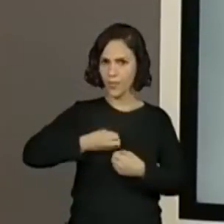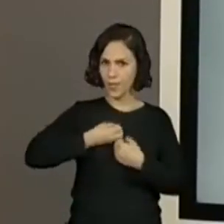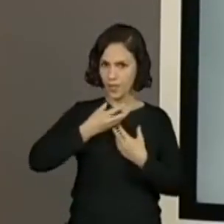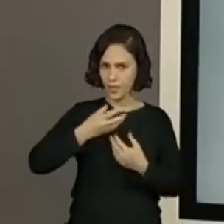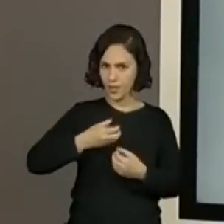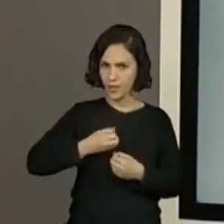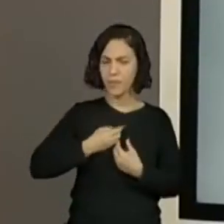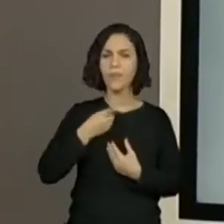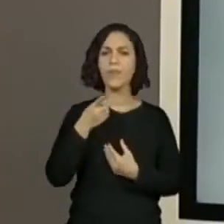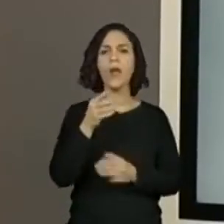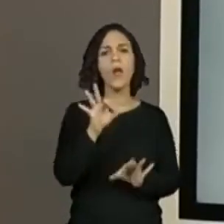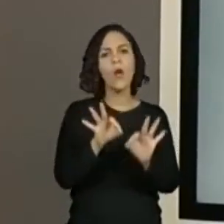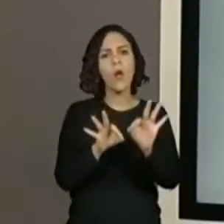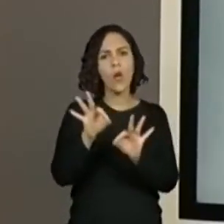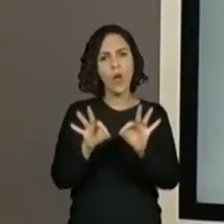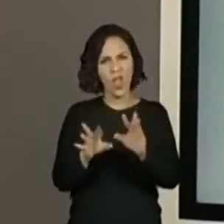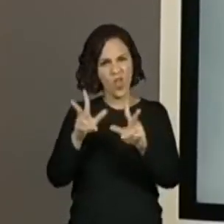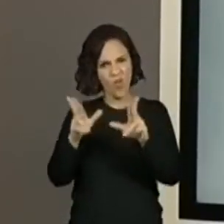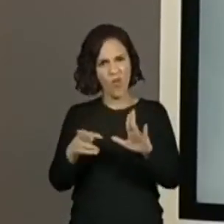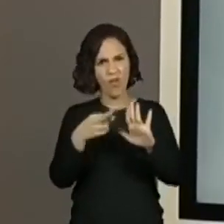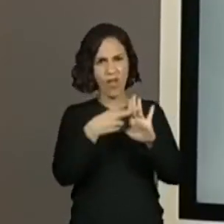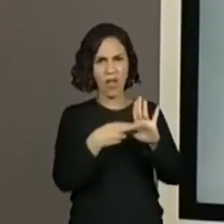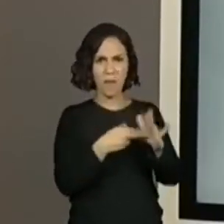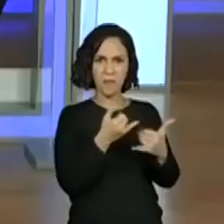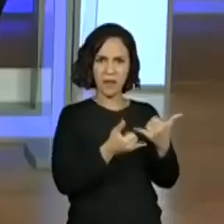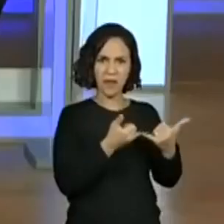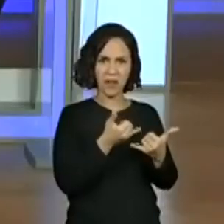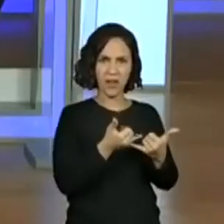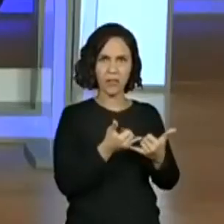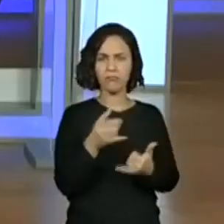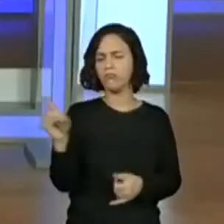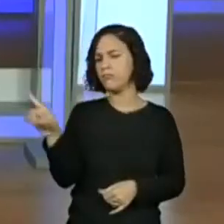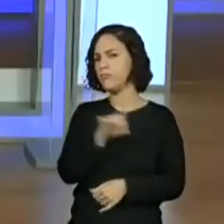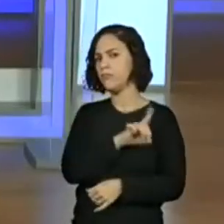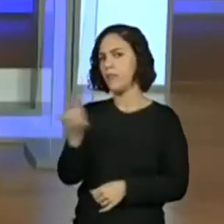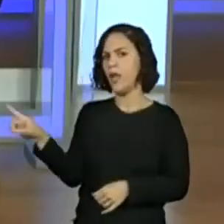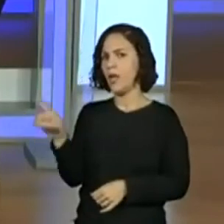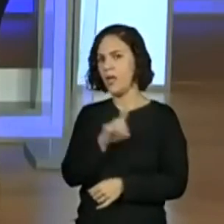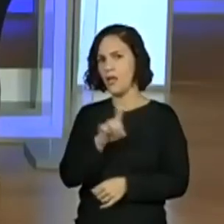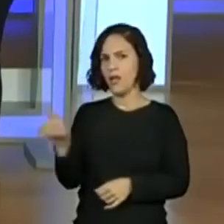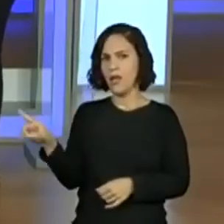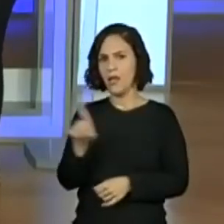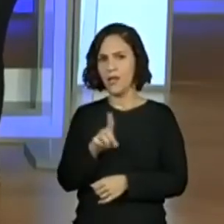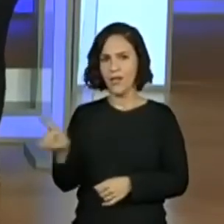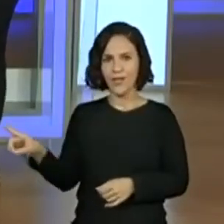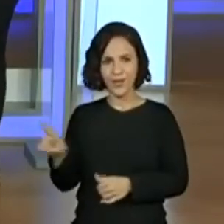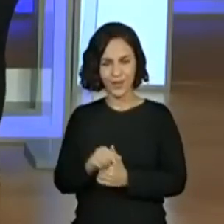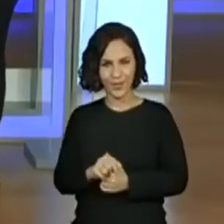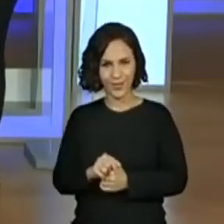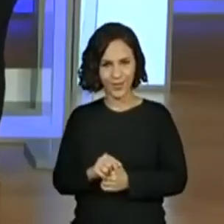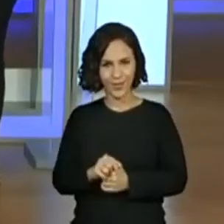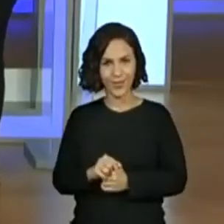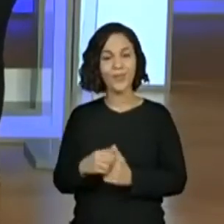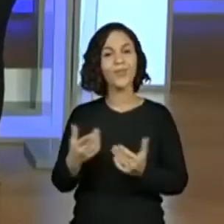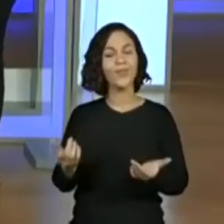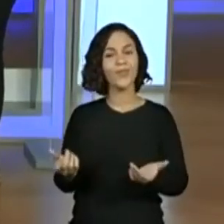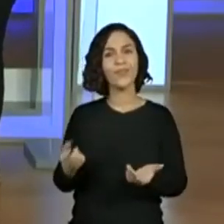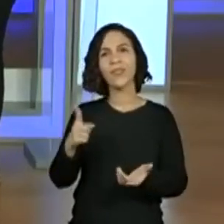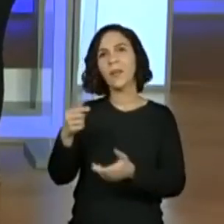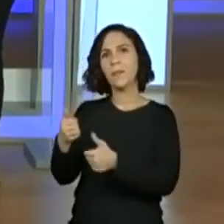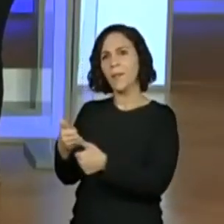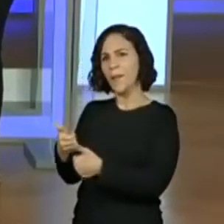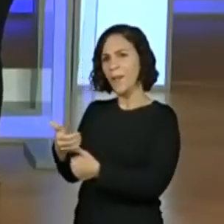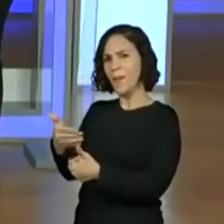a gente, ele se organiza que nem regras de brincadeira? De maneira alguma. E, ó, tem muitos que já não...